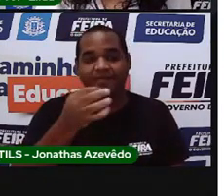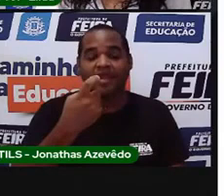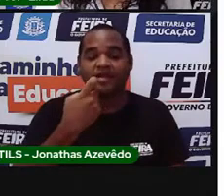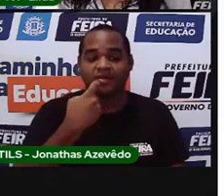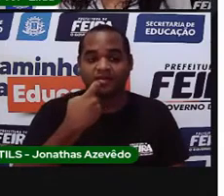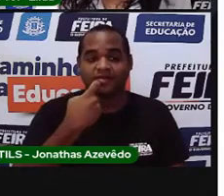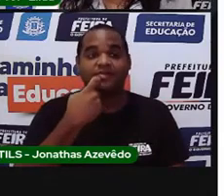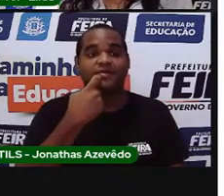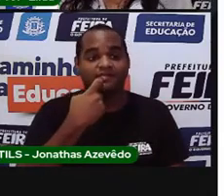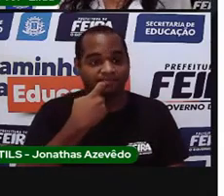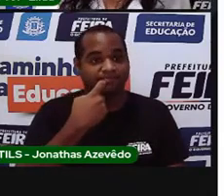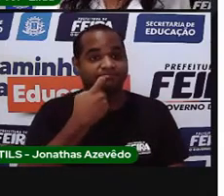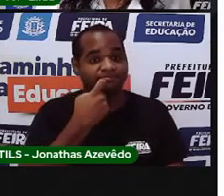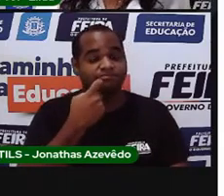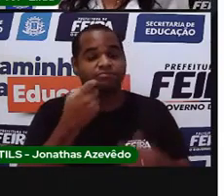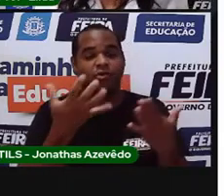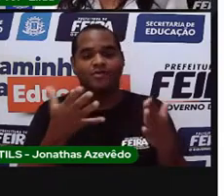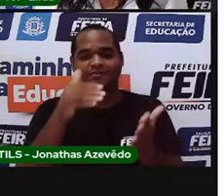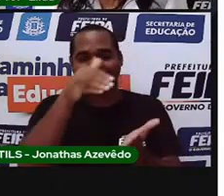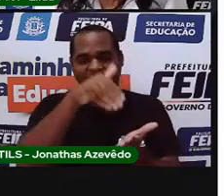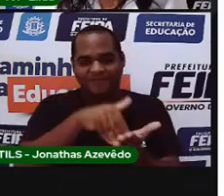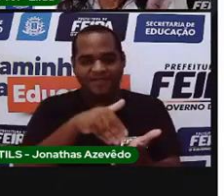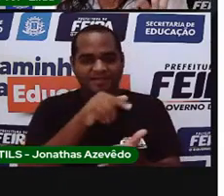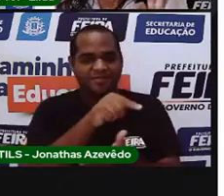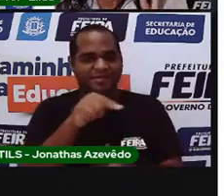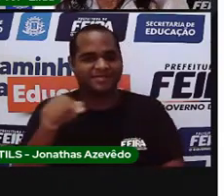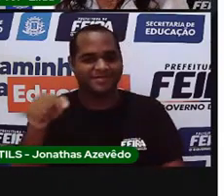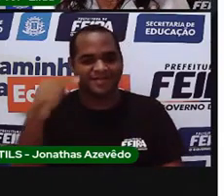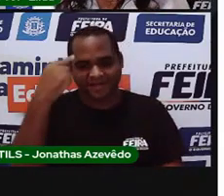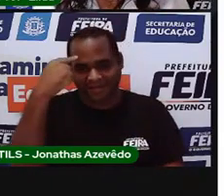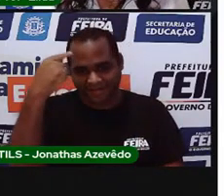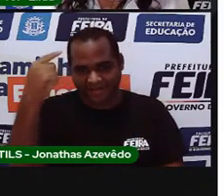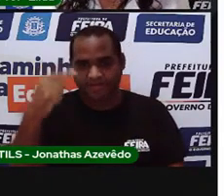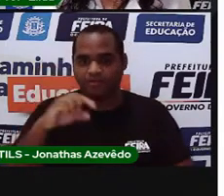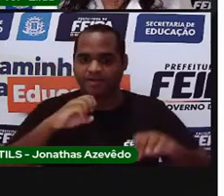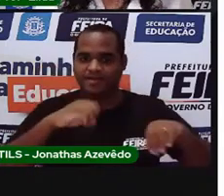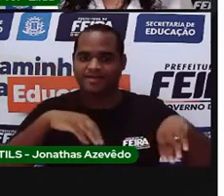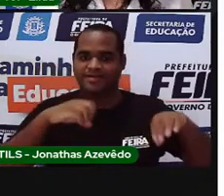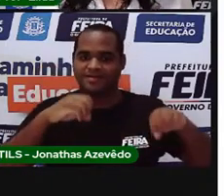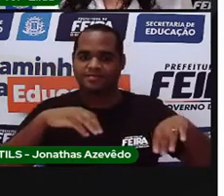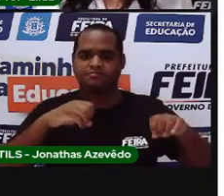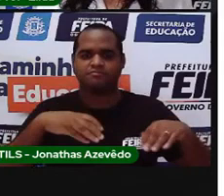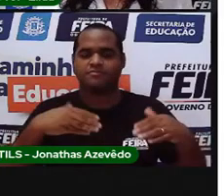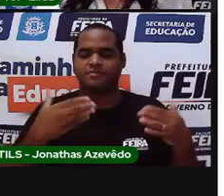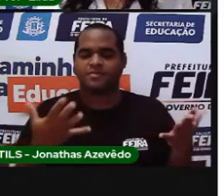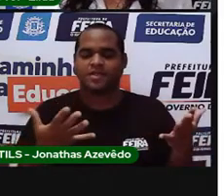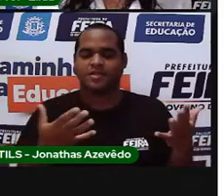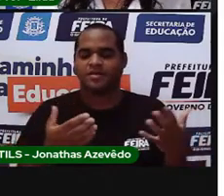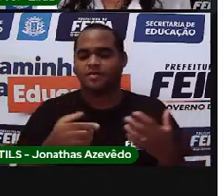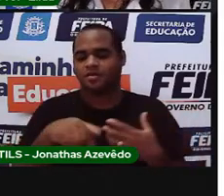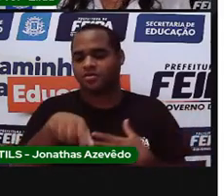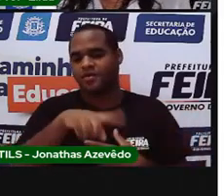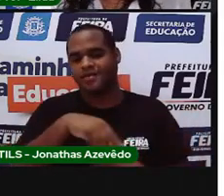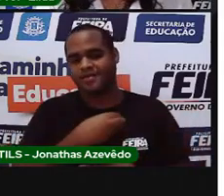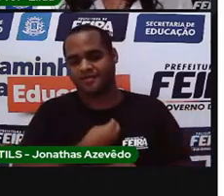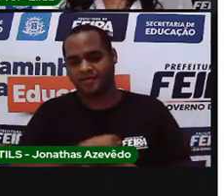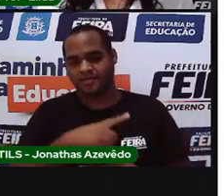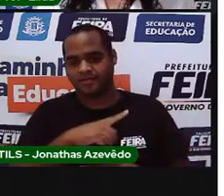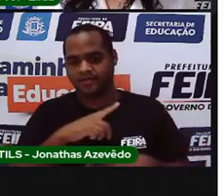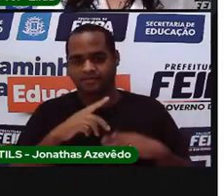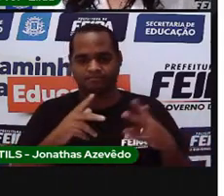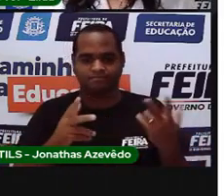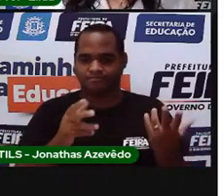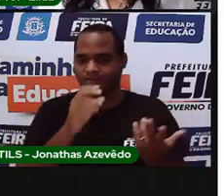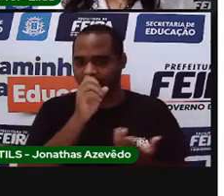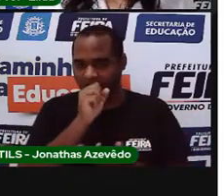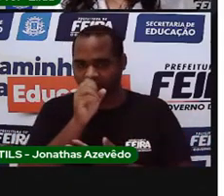sexta-feira, o último dia da semana em aula. Mas ainda temos o sábado e o domingo.